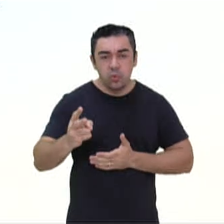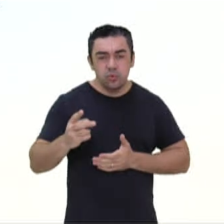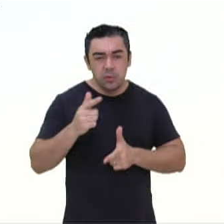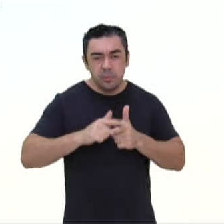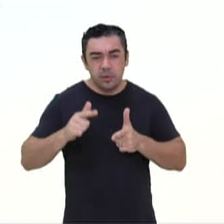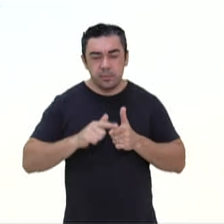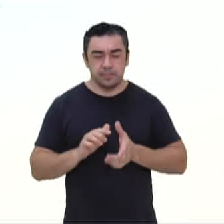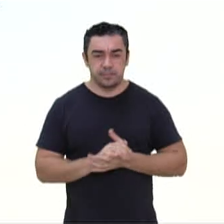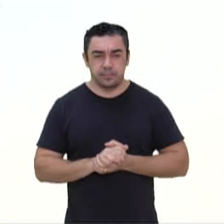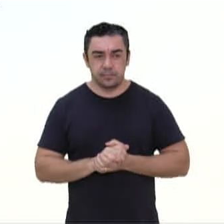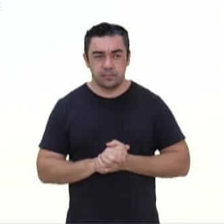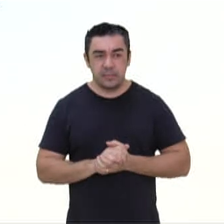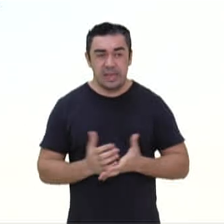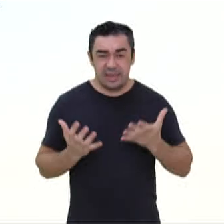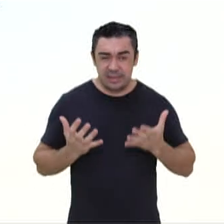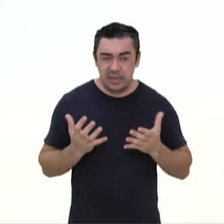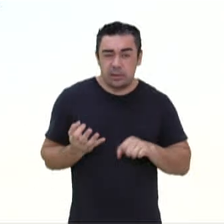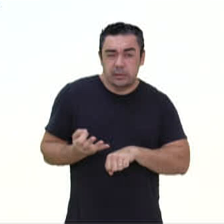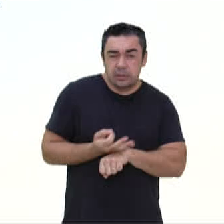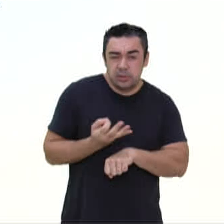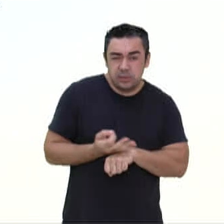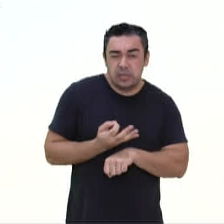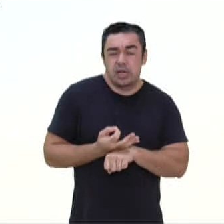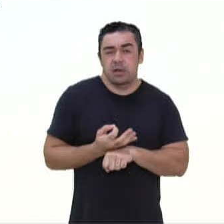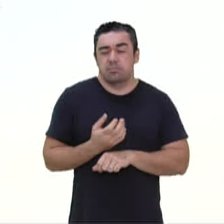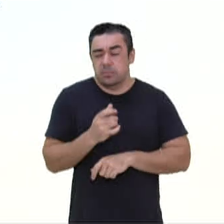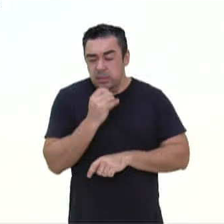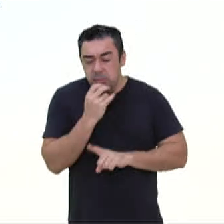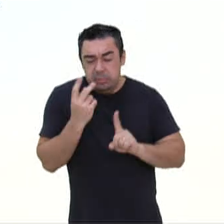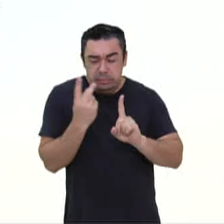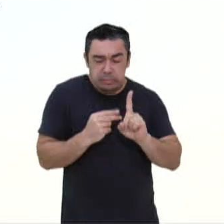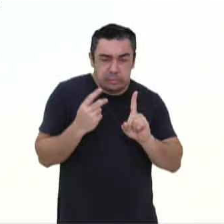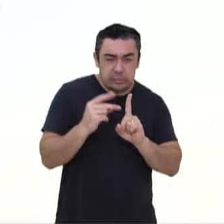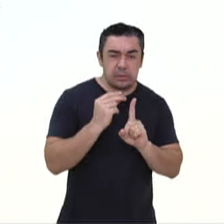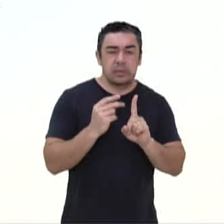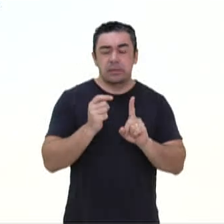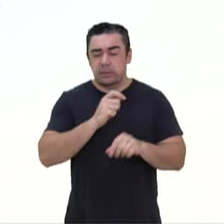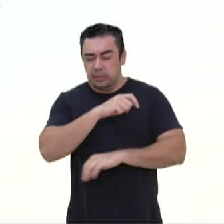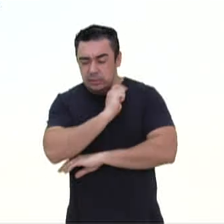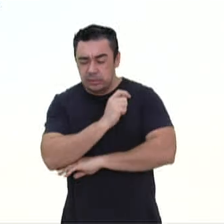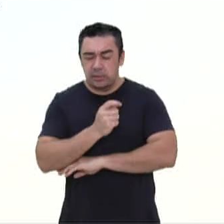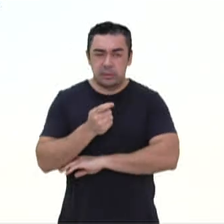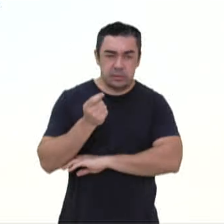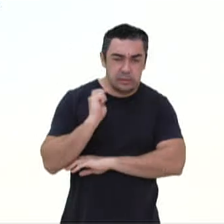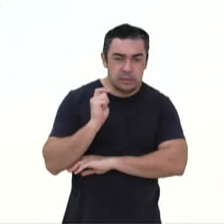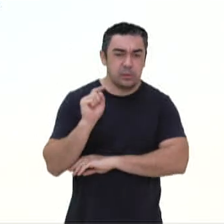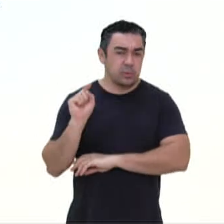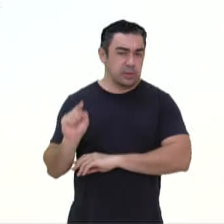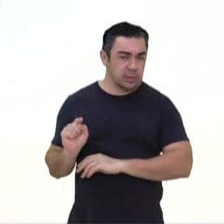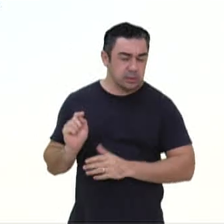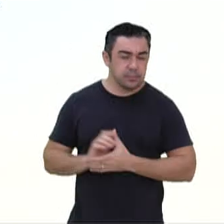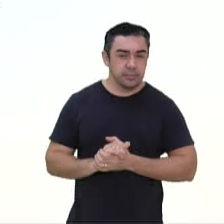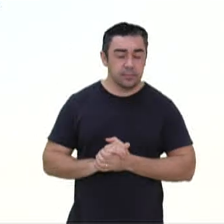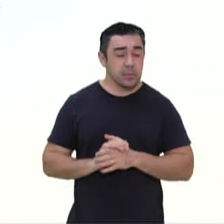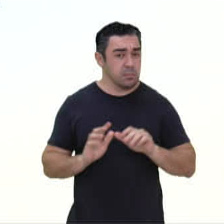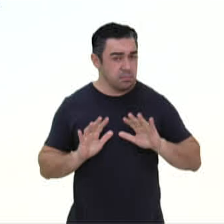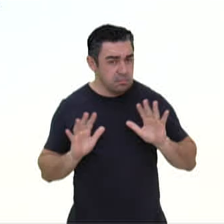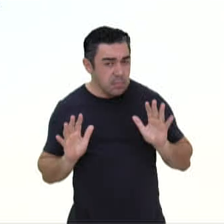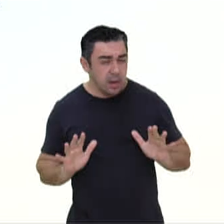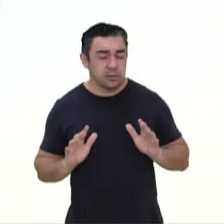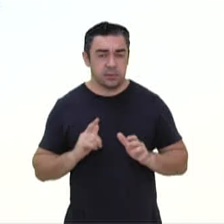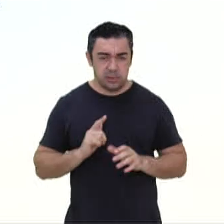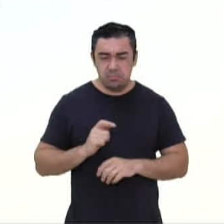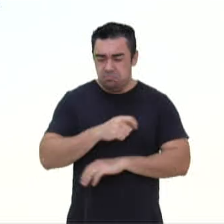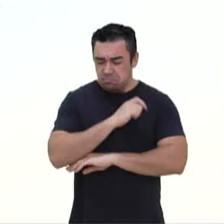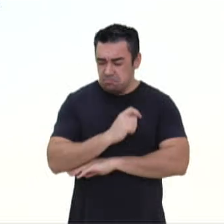Quisesse castigar-se, chicotear-se, flagelar-se com ele. E castigando-se,